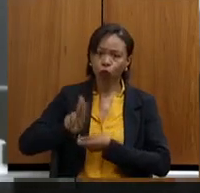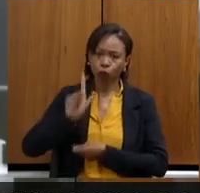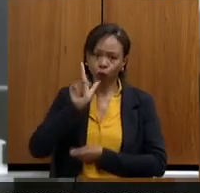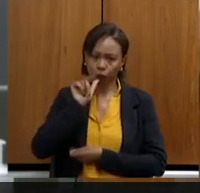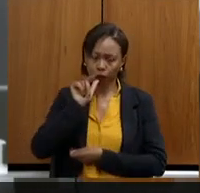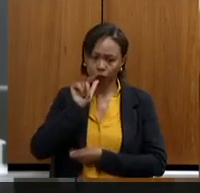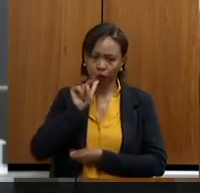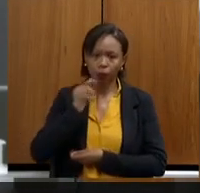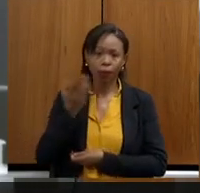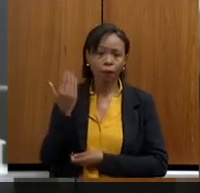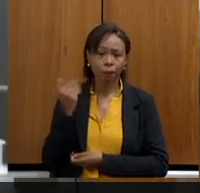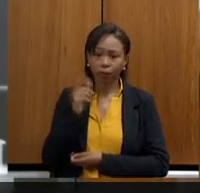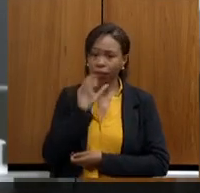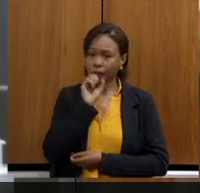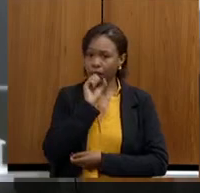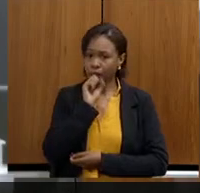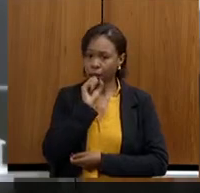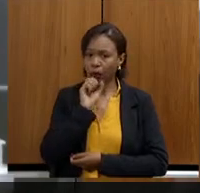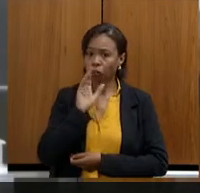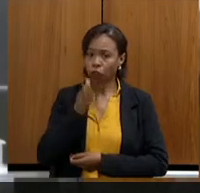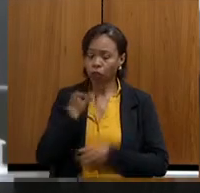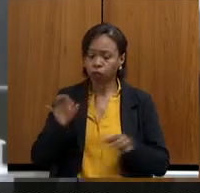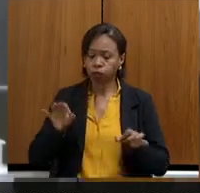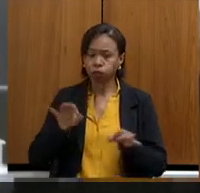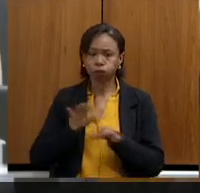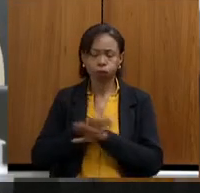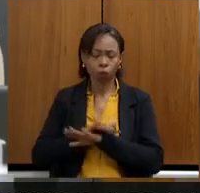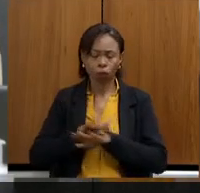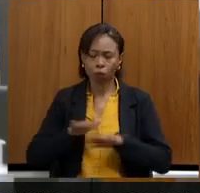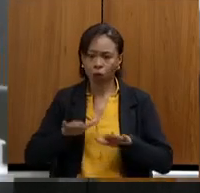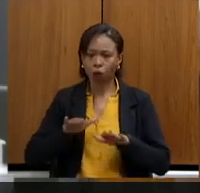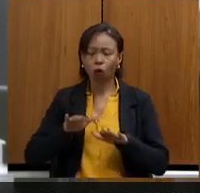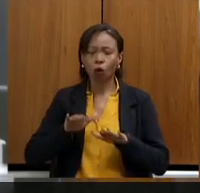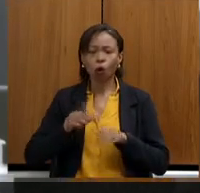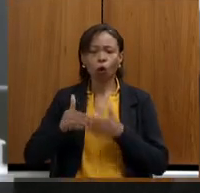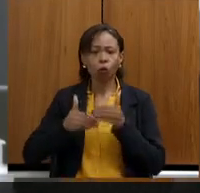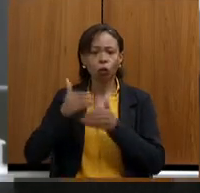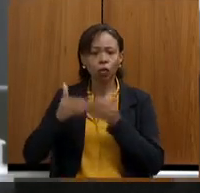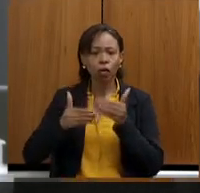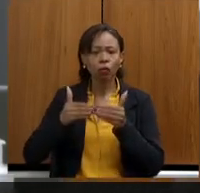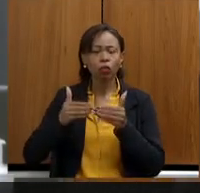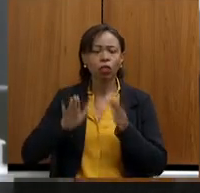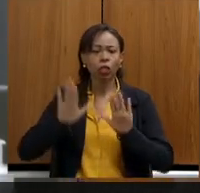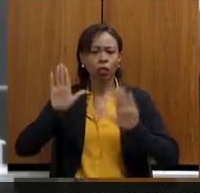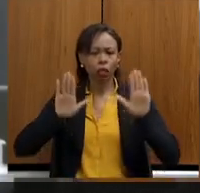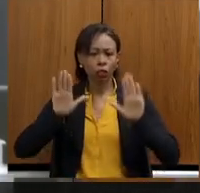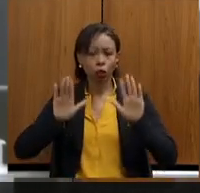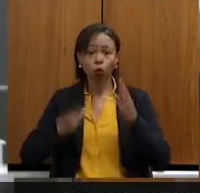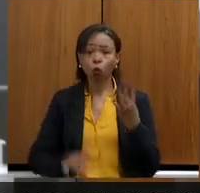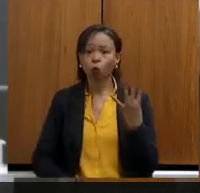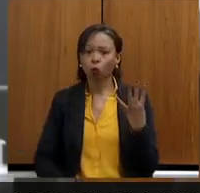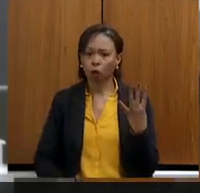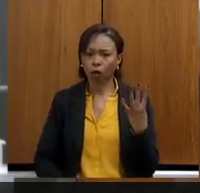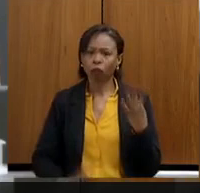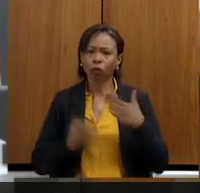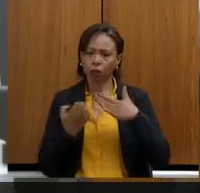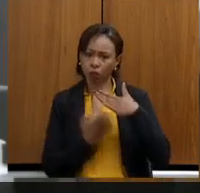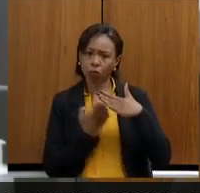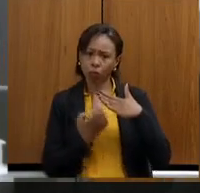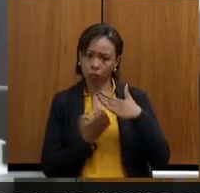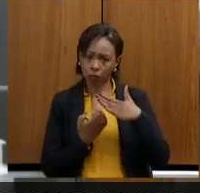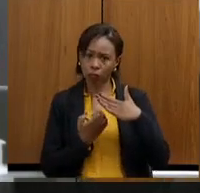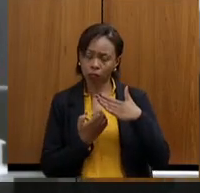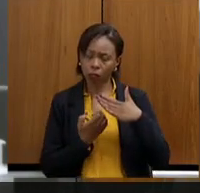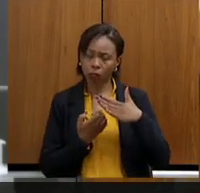sábado, nós encerramos o processo licitatório, tivemos quatro empresas habilitadas e, essa semana, estaremos analisando